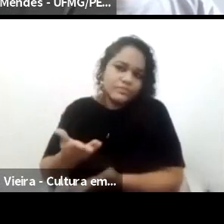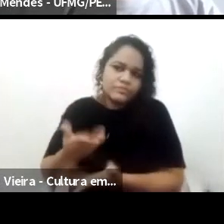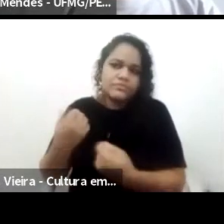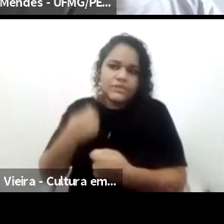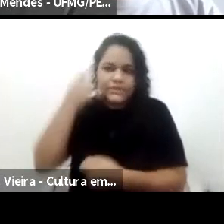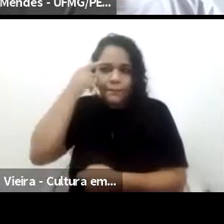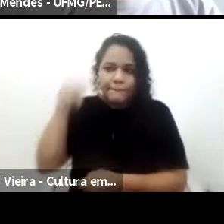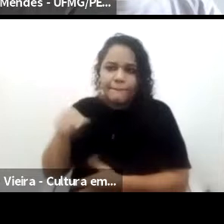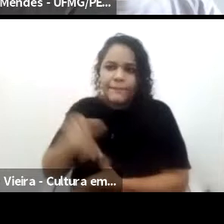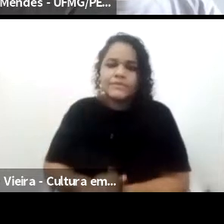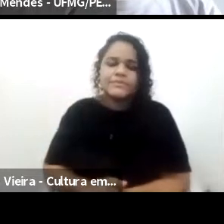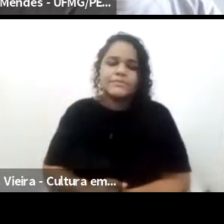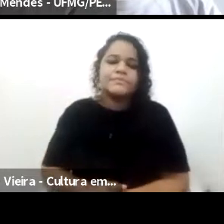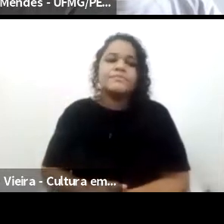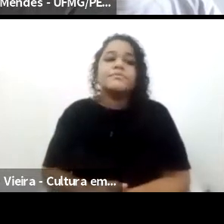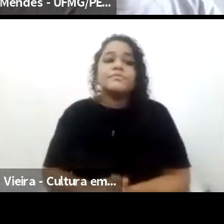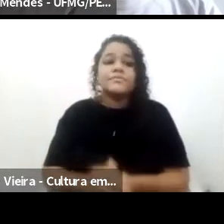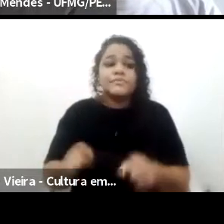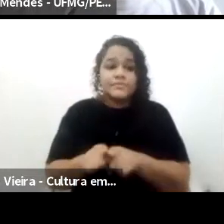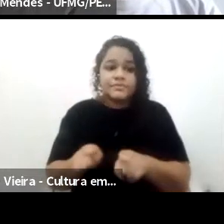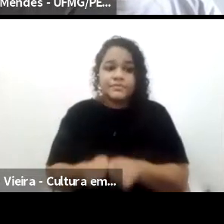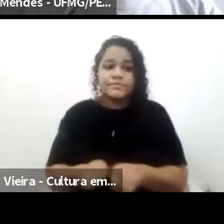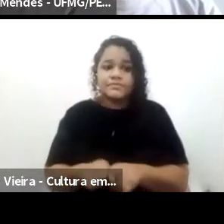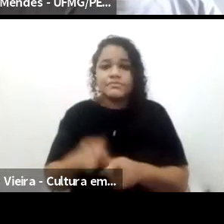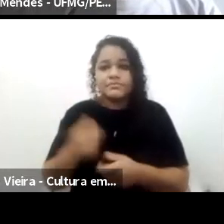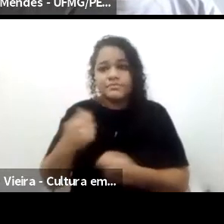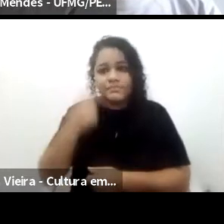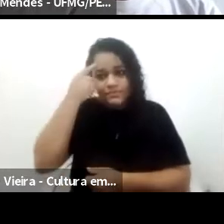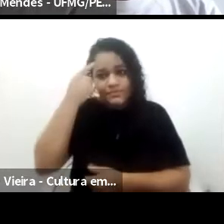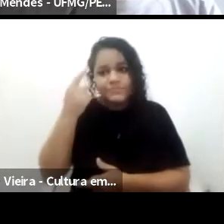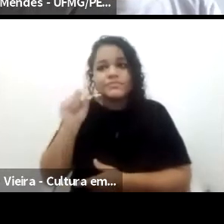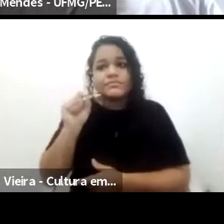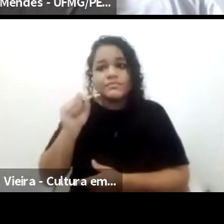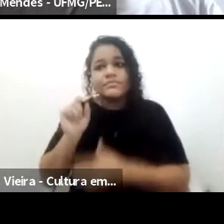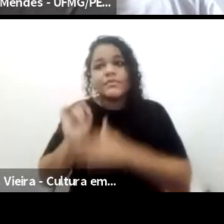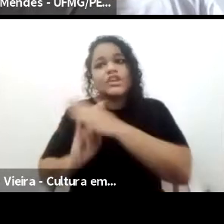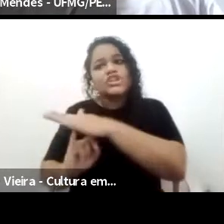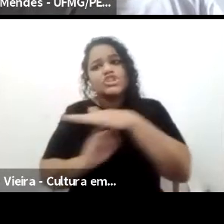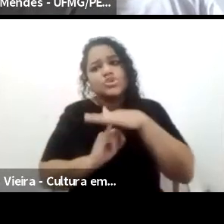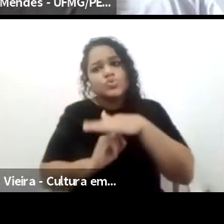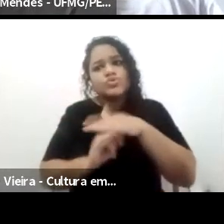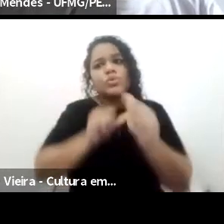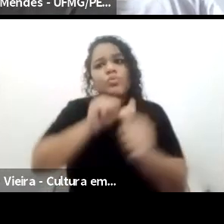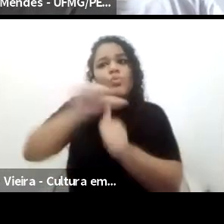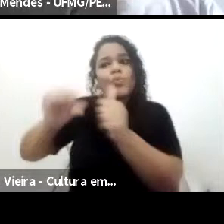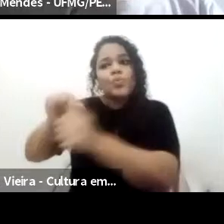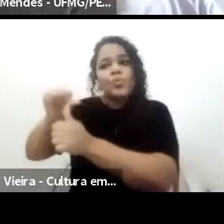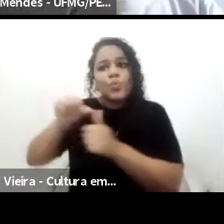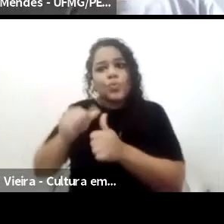mas também a gente tem que pensar que essas instituições muitas vezes se formulam, mudam de nome,